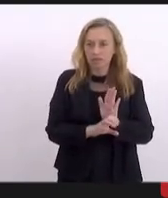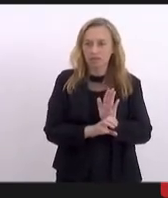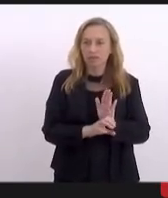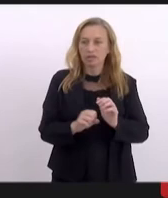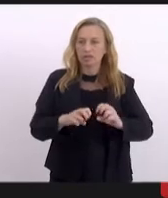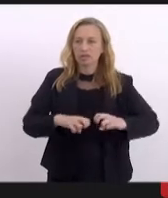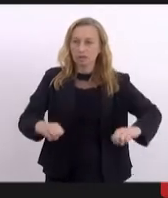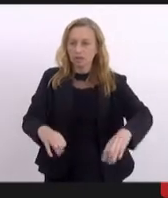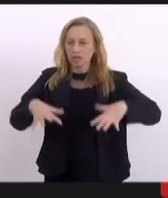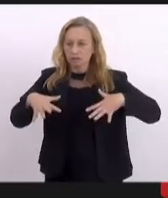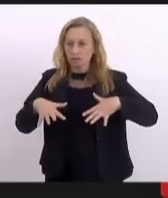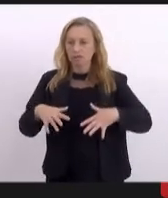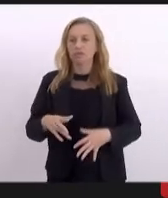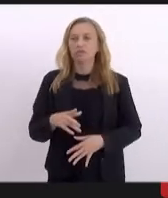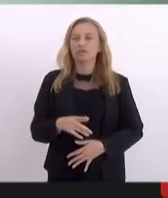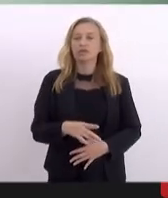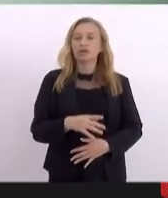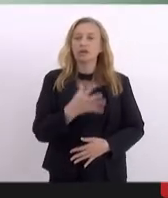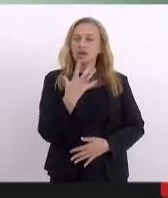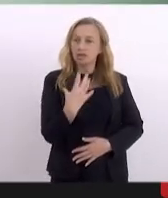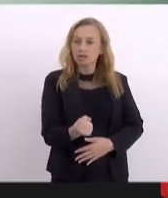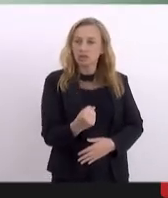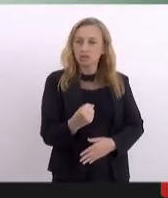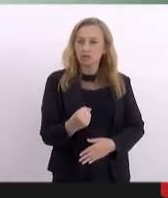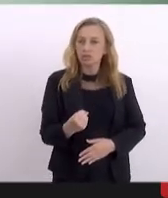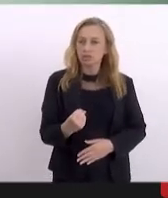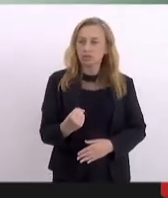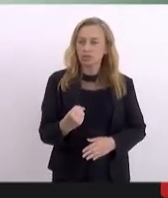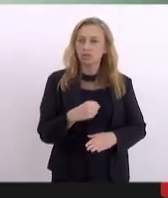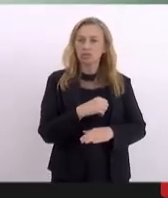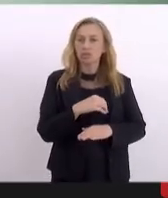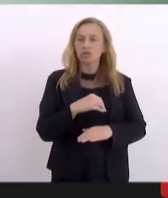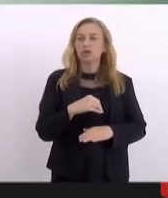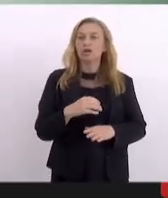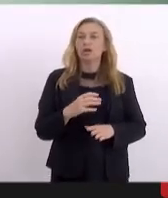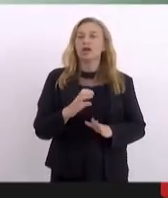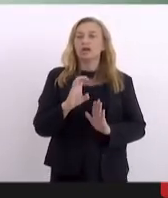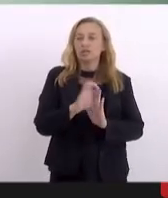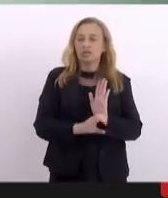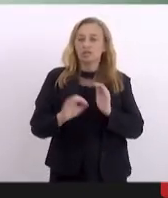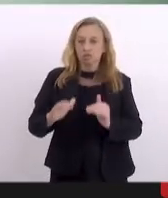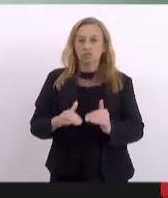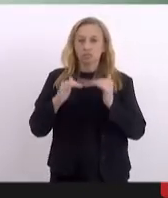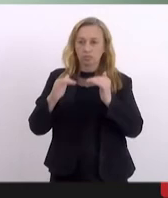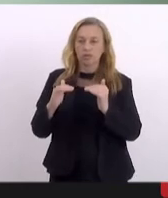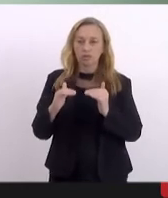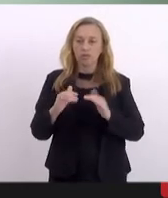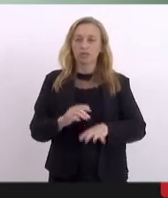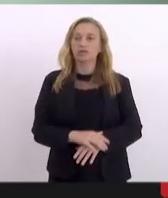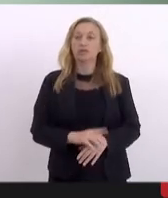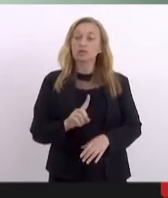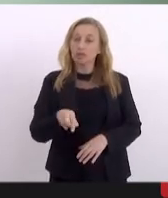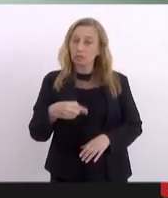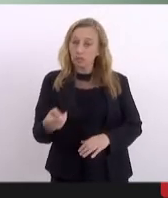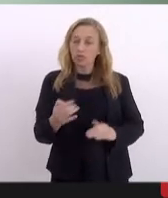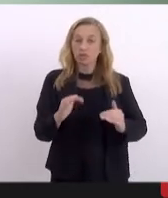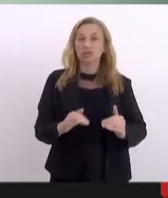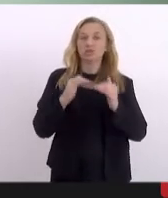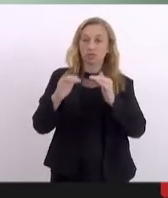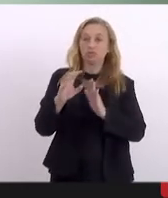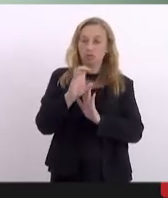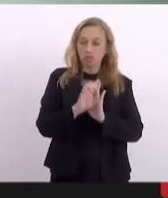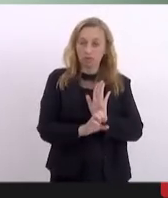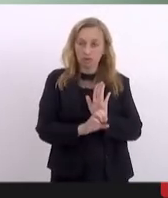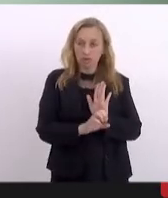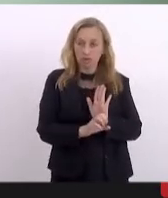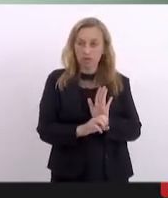de forma favorável às emendas com subemendas. Deste modo, após as subemendas, as emendas